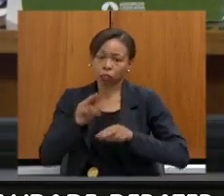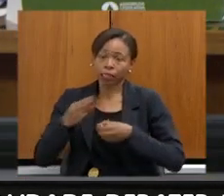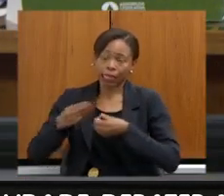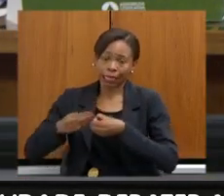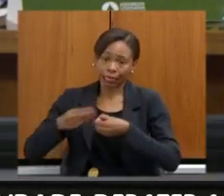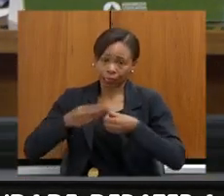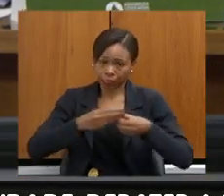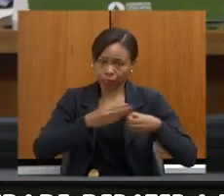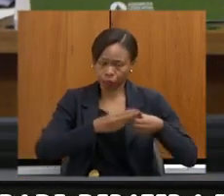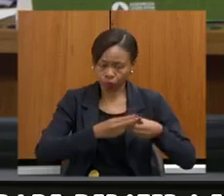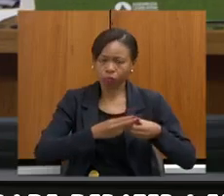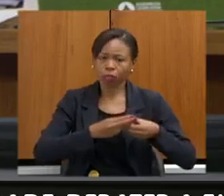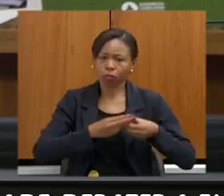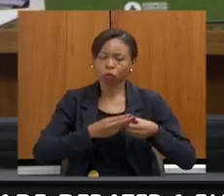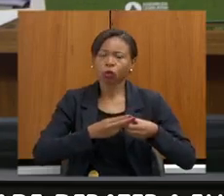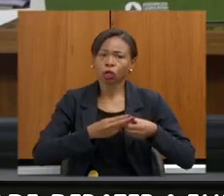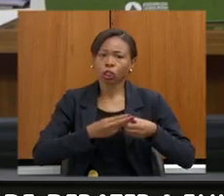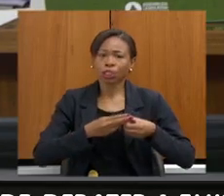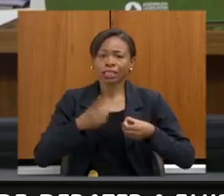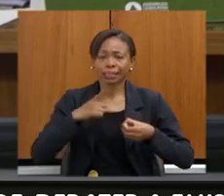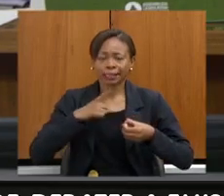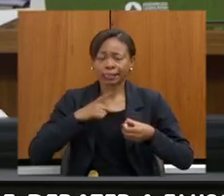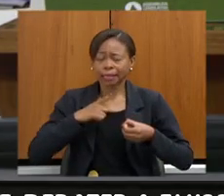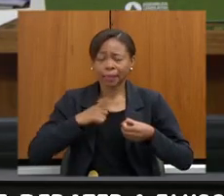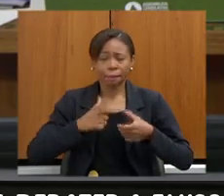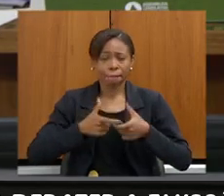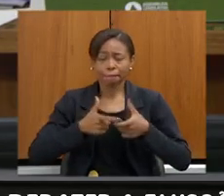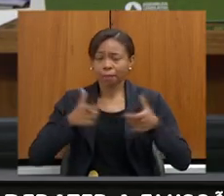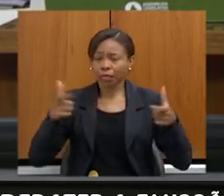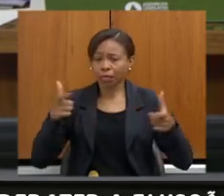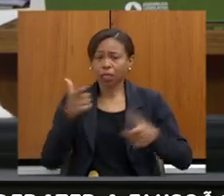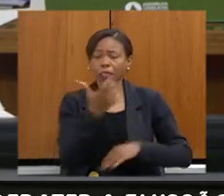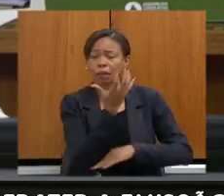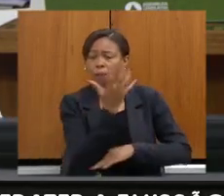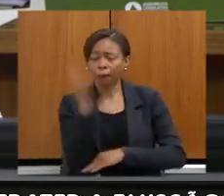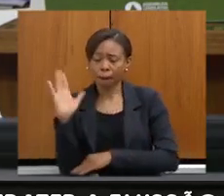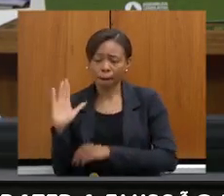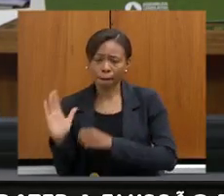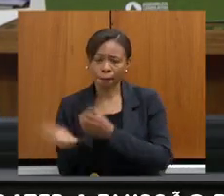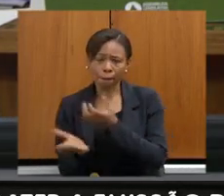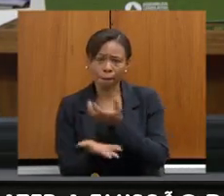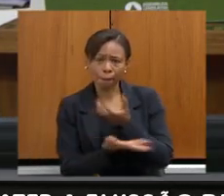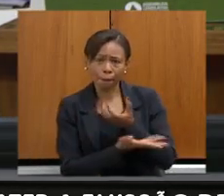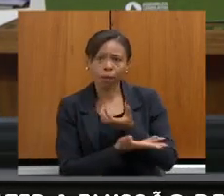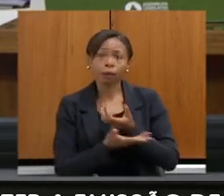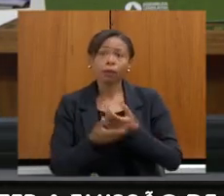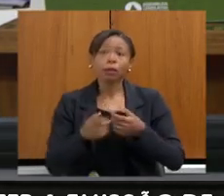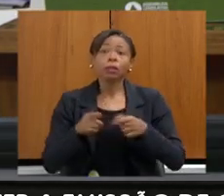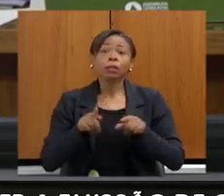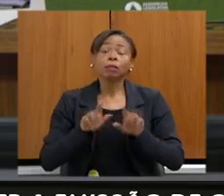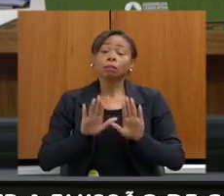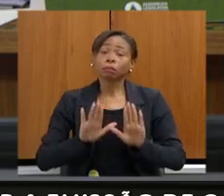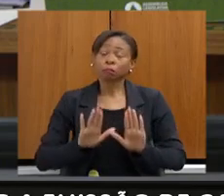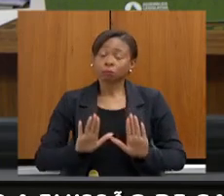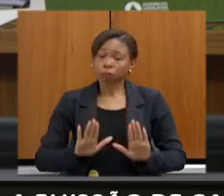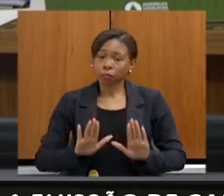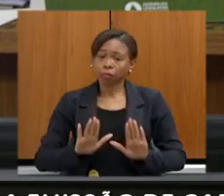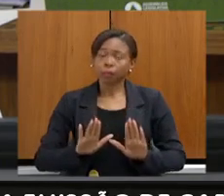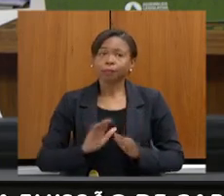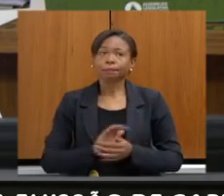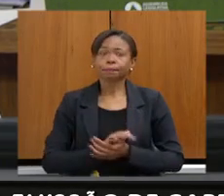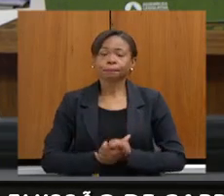maiores, tanto em número de detecções de desmatamento regular quanto diário, mas volto a dizer que